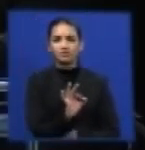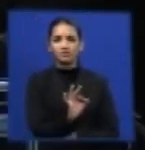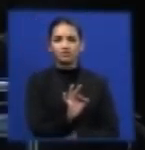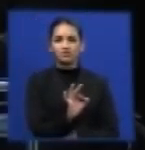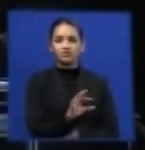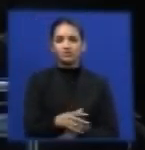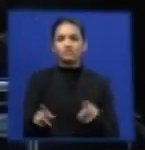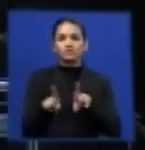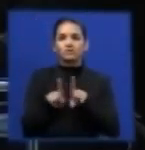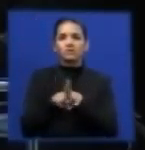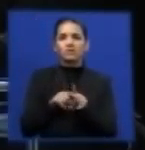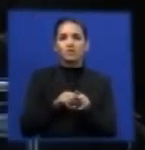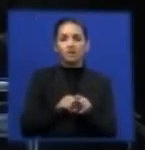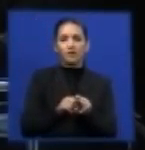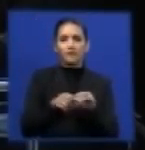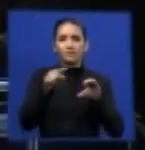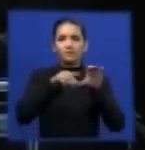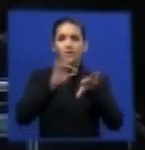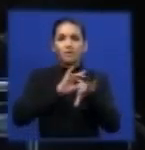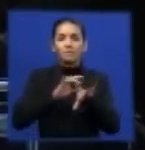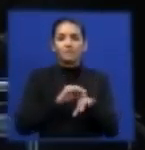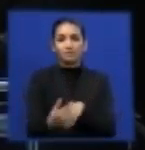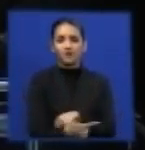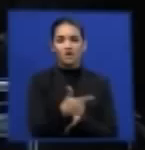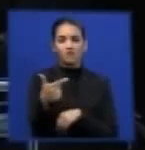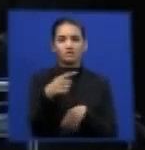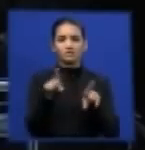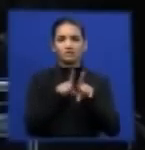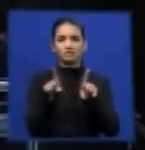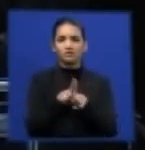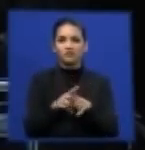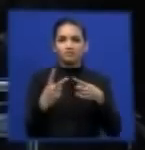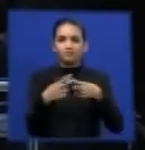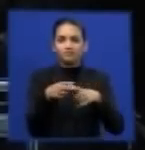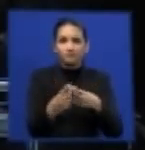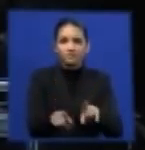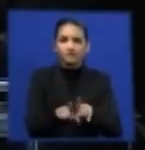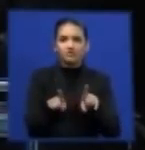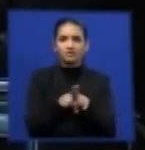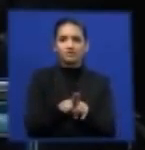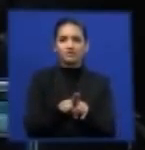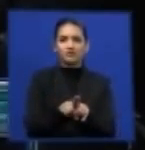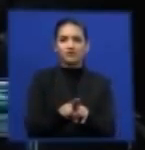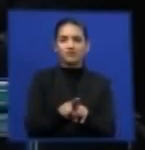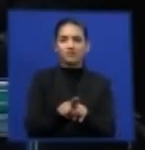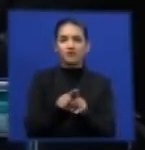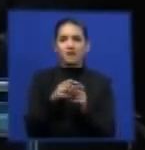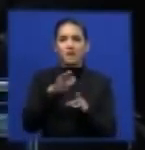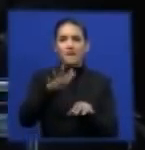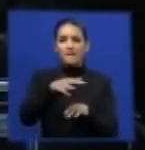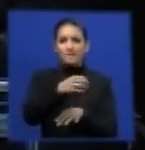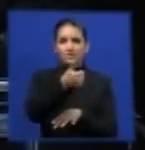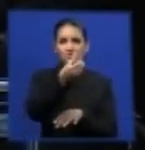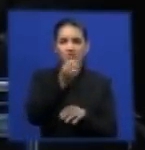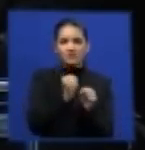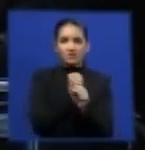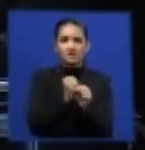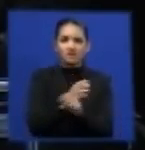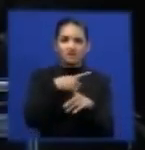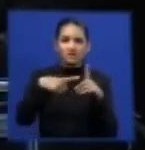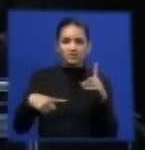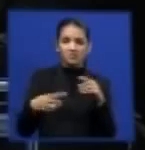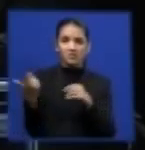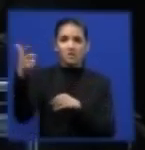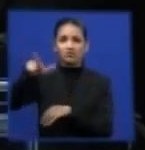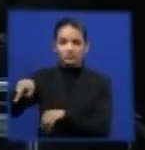O pneu é o segundo item de manutenção. A idade média da frota brasileira é de 16 anos e meio, enquanto o resto do mundo, a idade média é